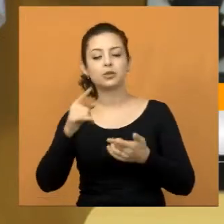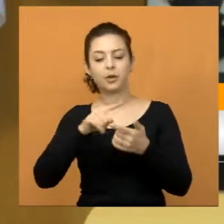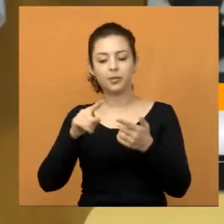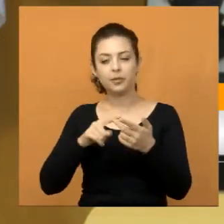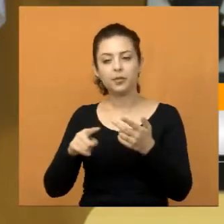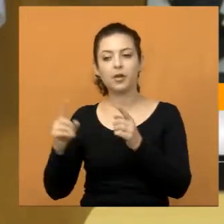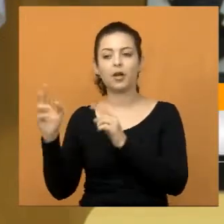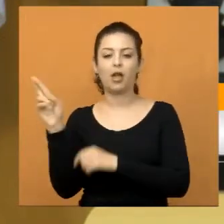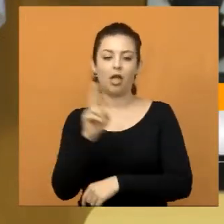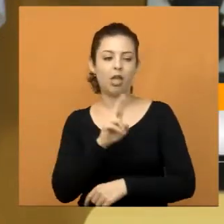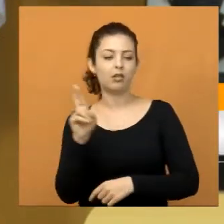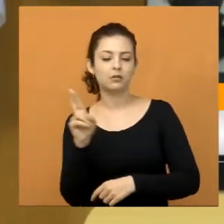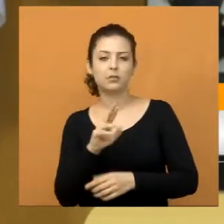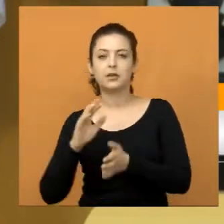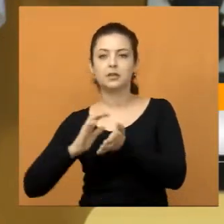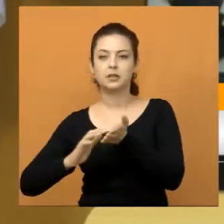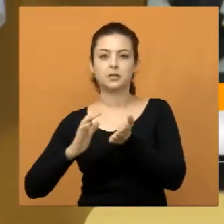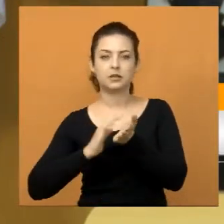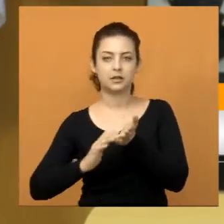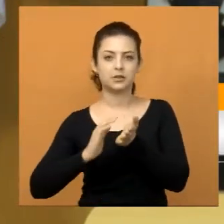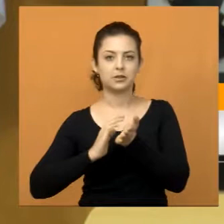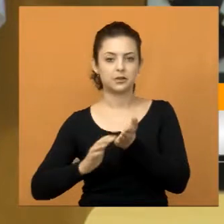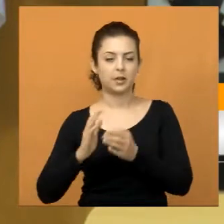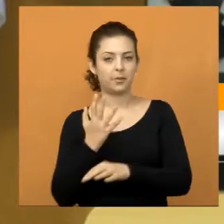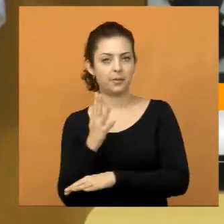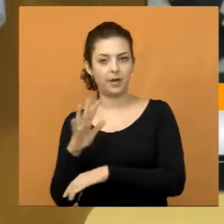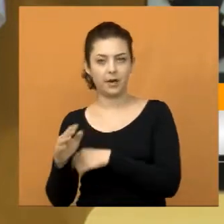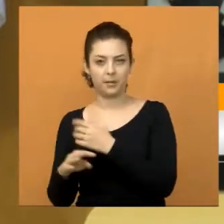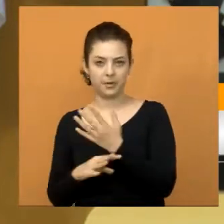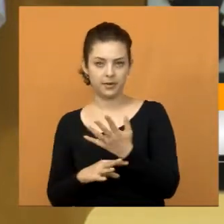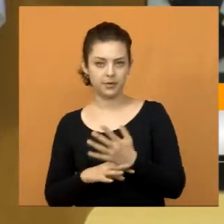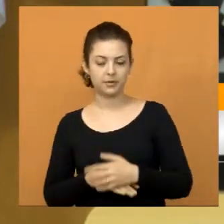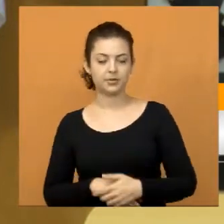atendidos pela Secretaria de Meio Ambiente.